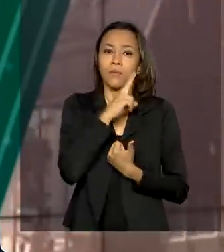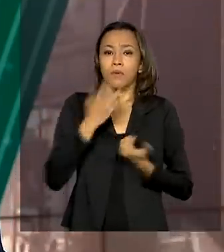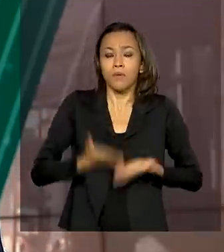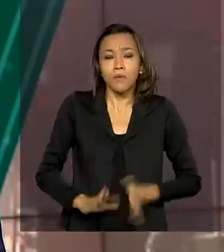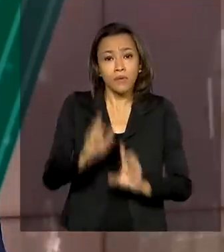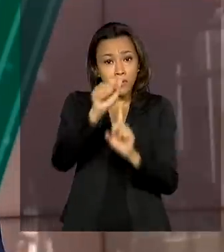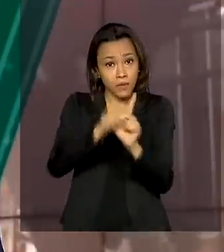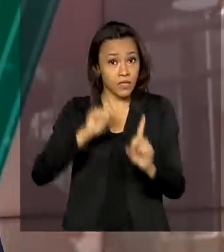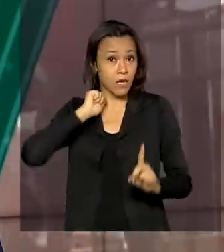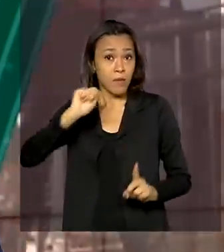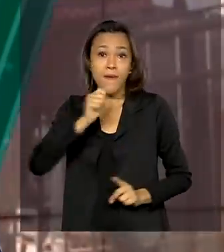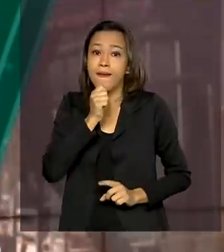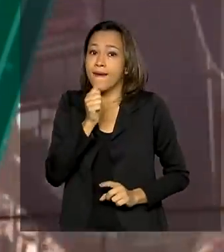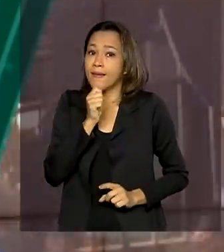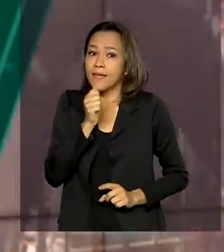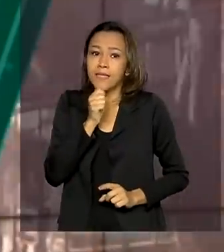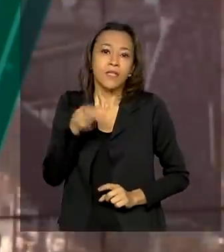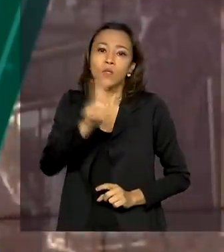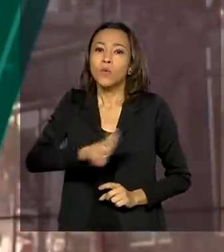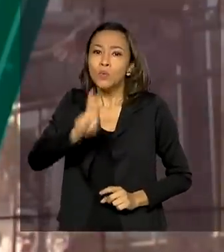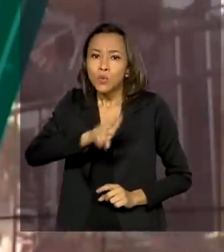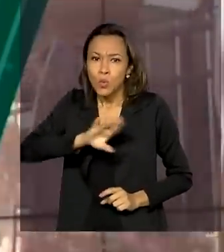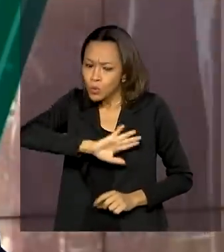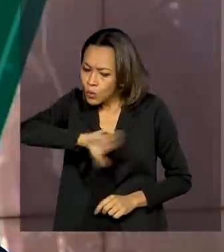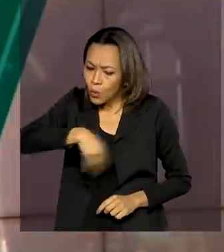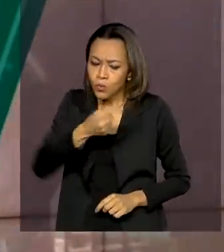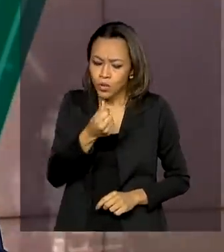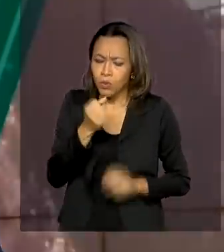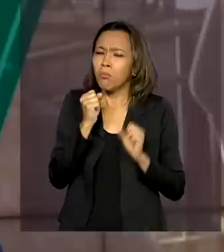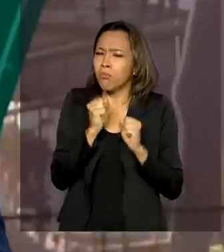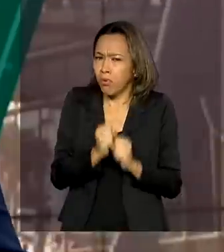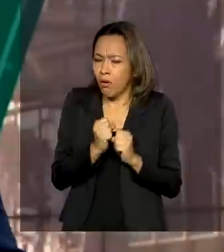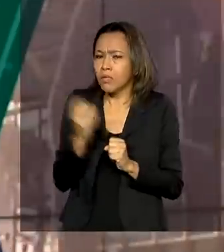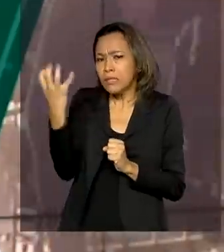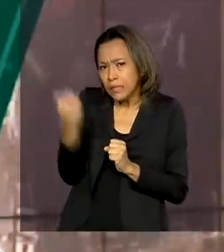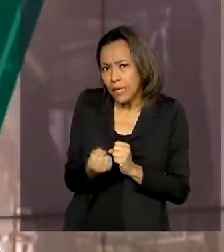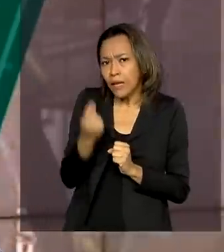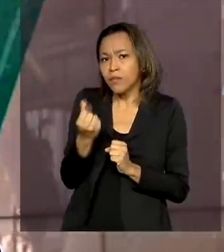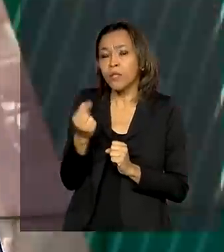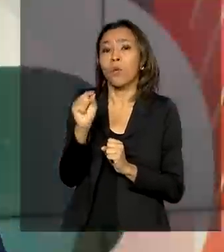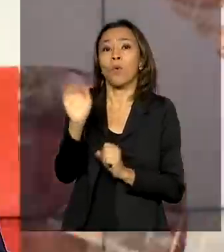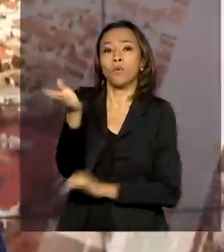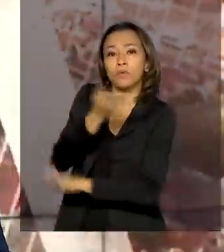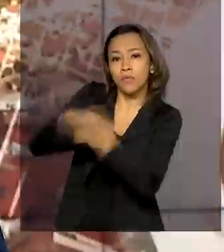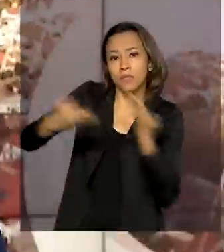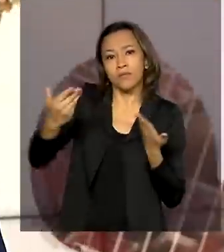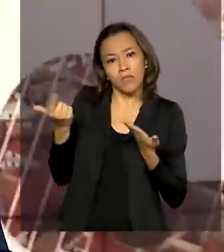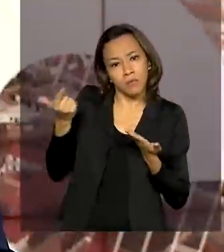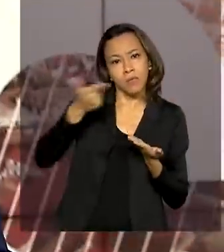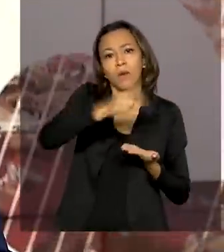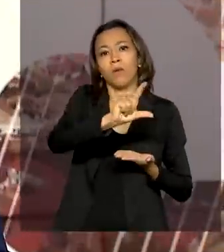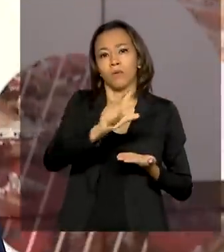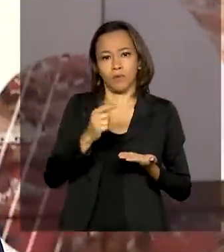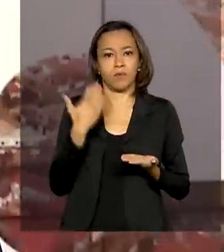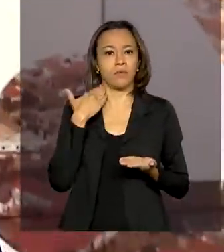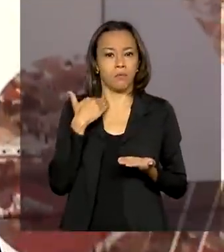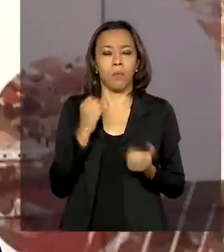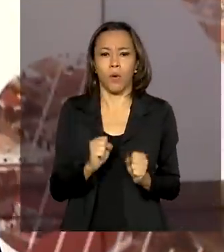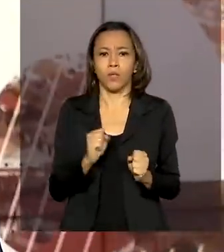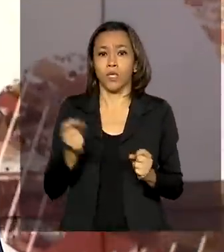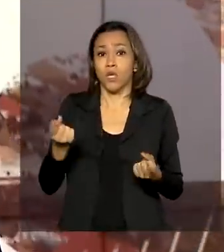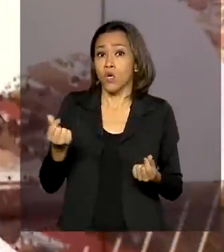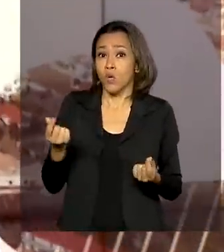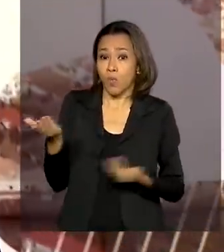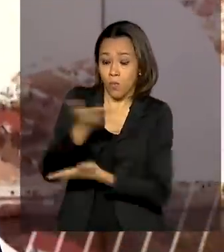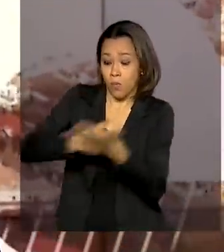abril, que não utilizaram o total de créditos, podem sacar ou transferir o dinheiro para outras contas. A movimentação pode